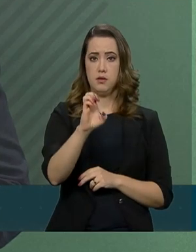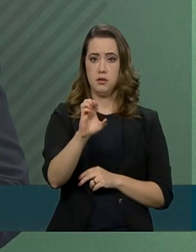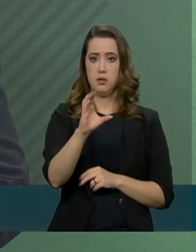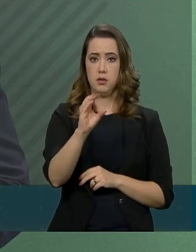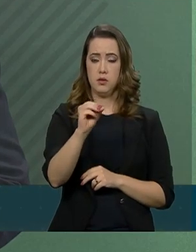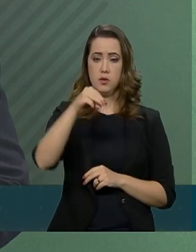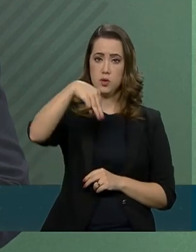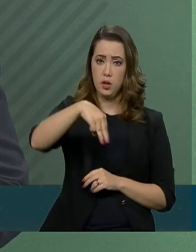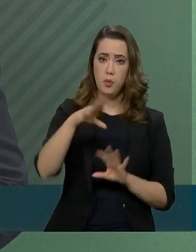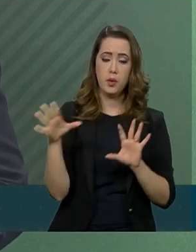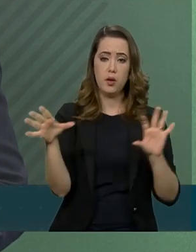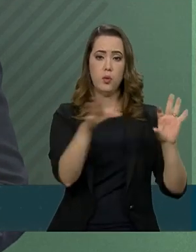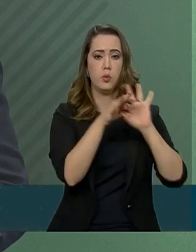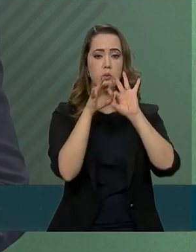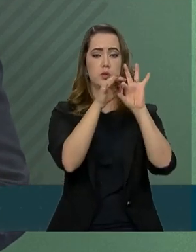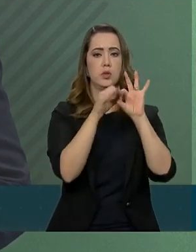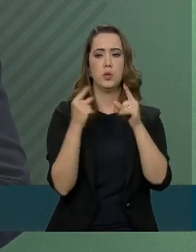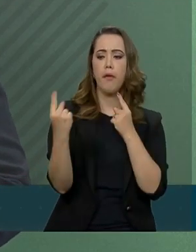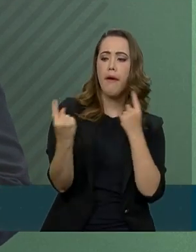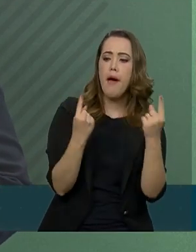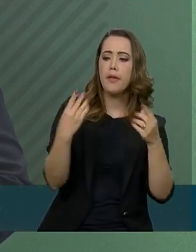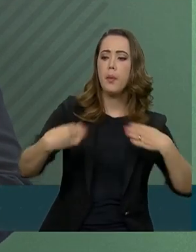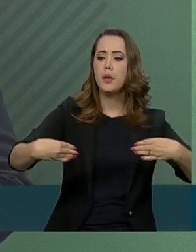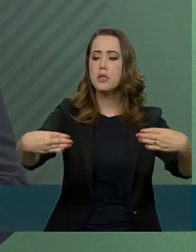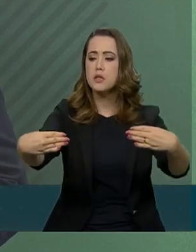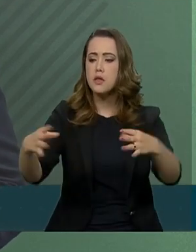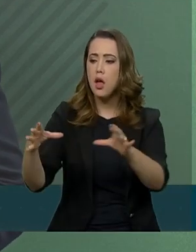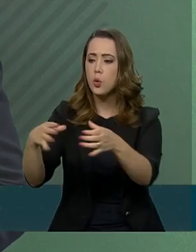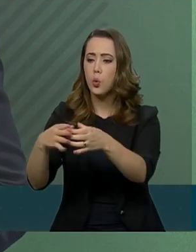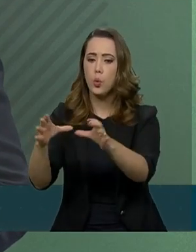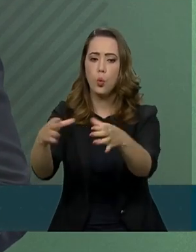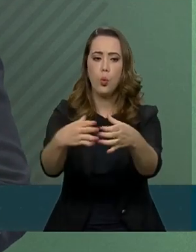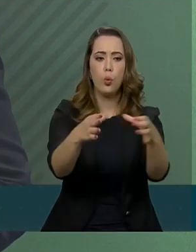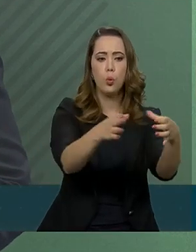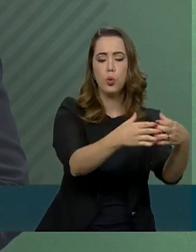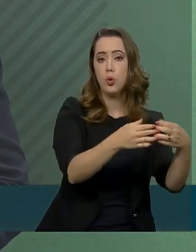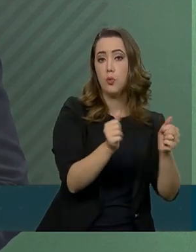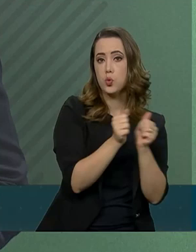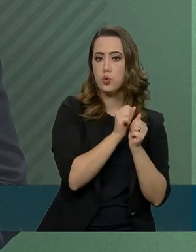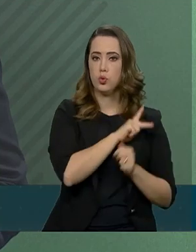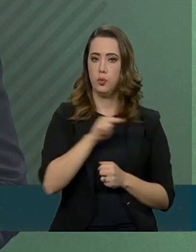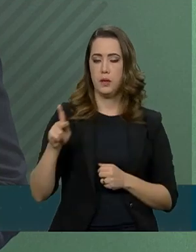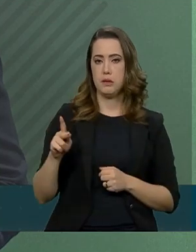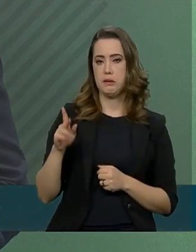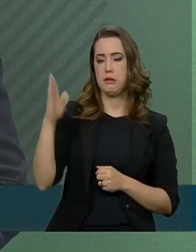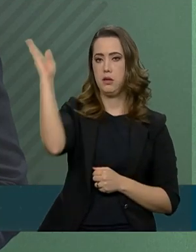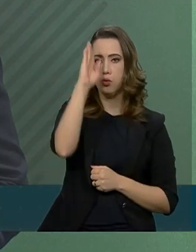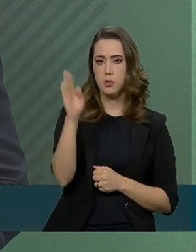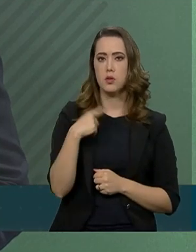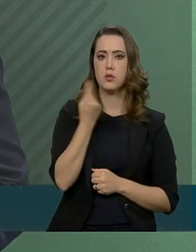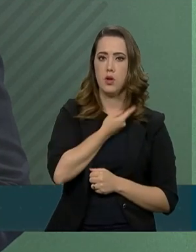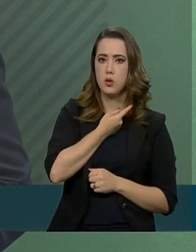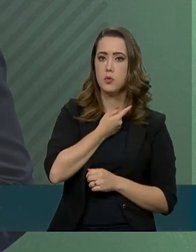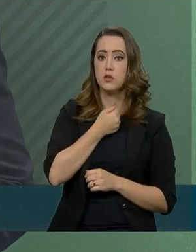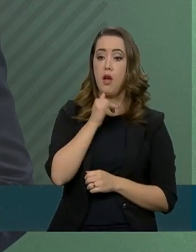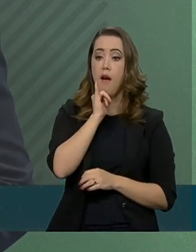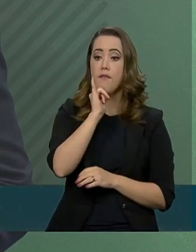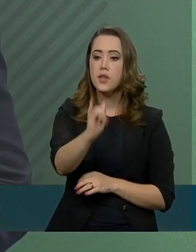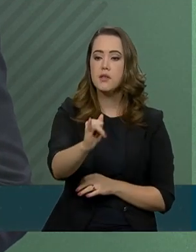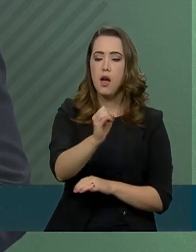para que, conjuntamente, cada ministério, SECOM, presidente da República, nós possamos fazer chegar à sociedade